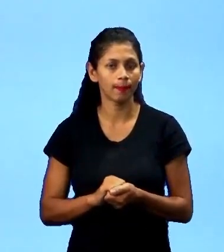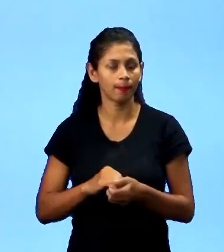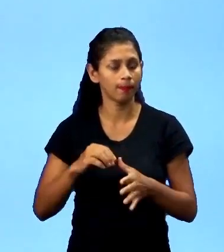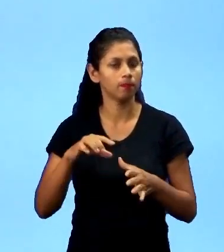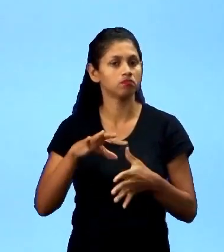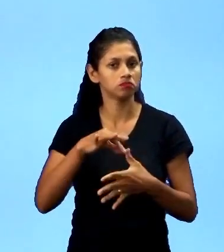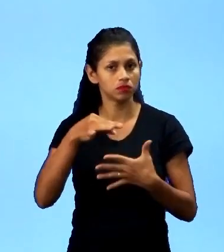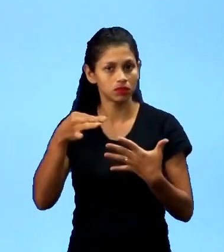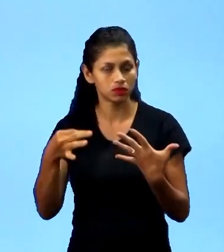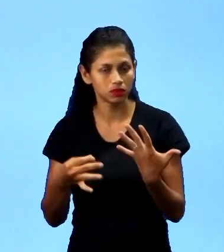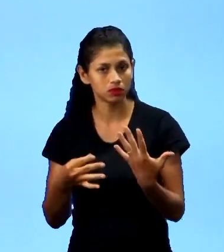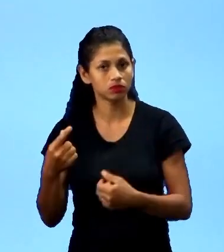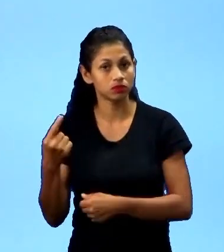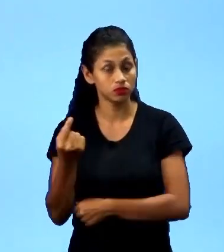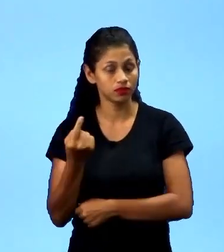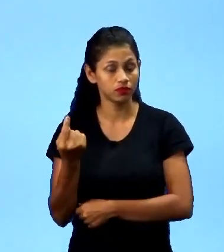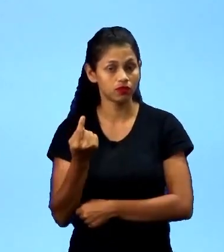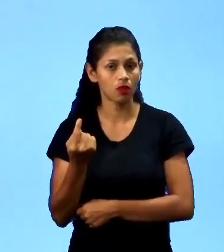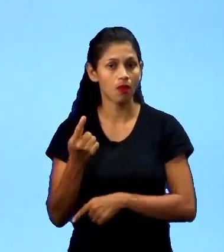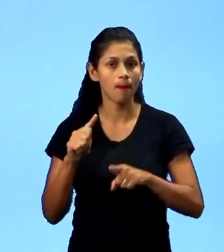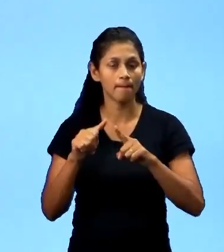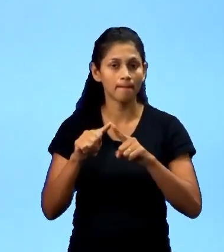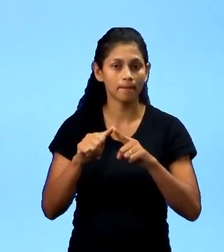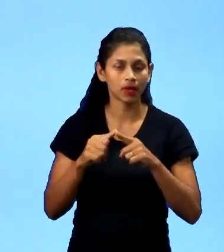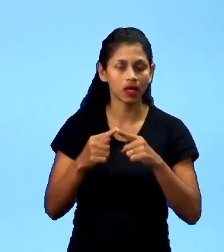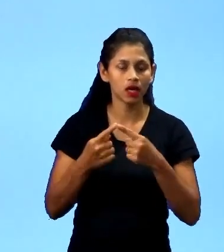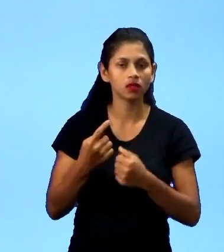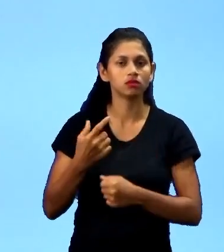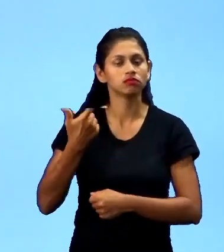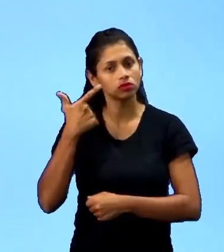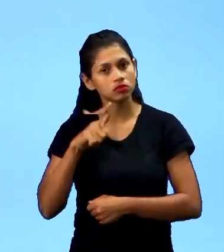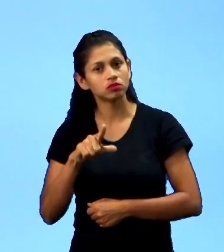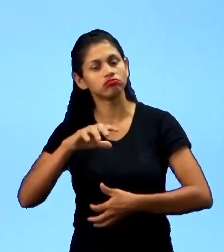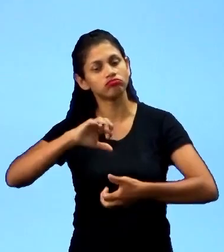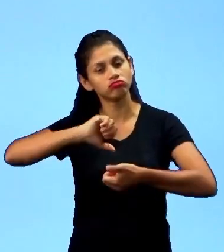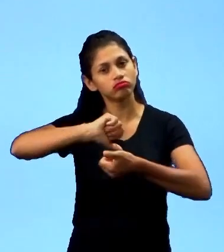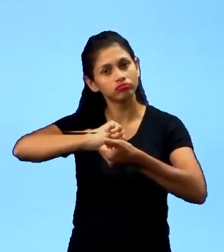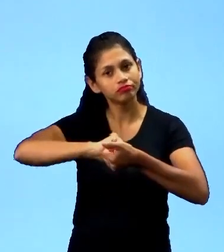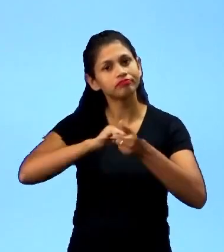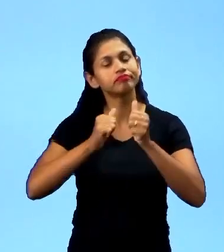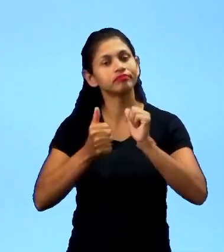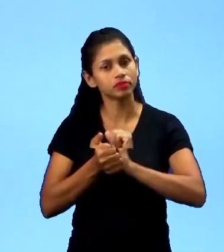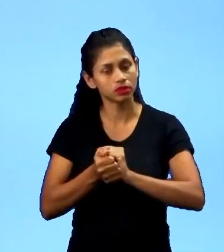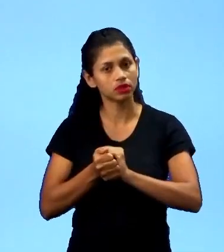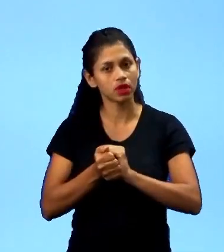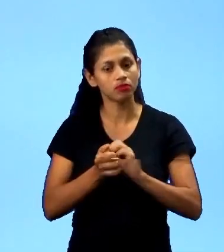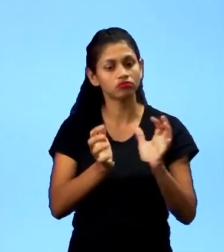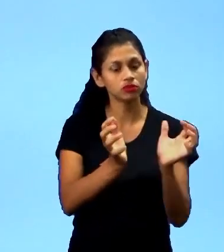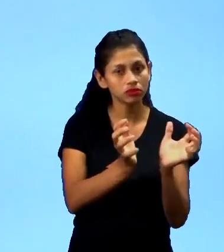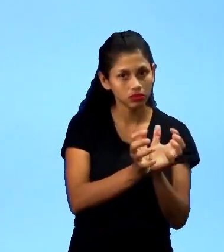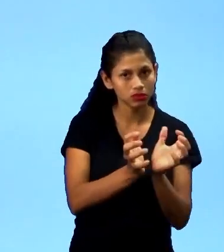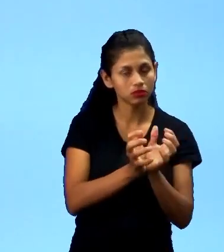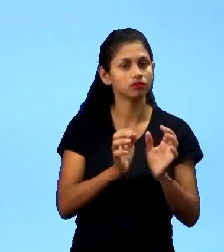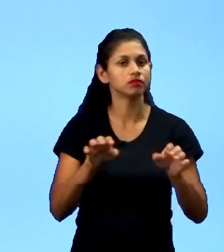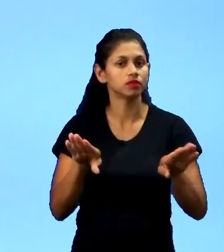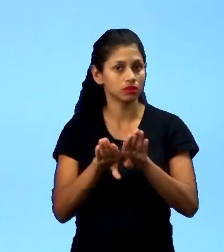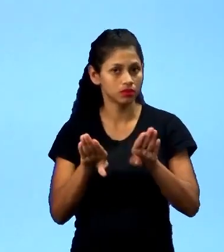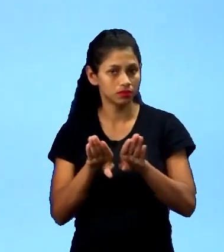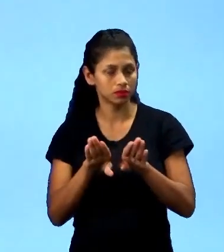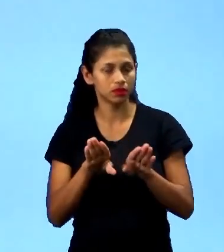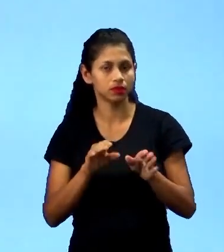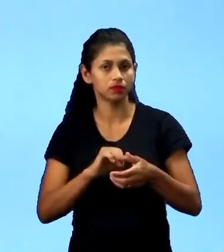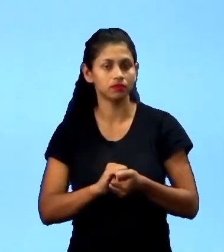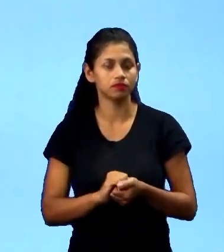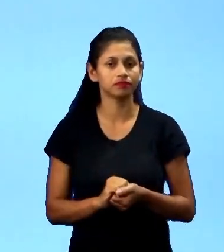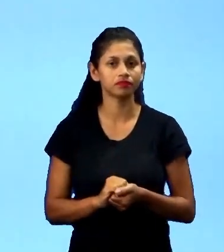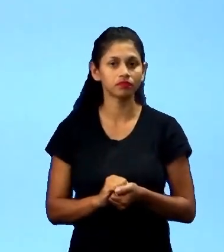caracterizado como individual. Mas a gente consegue adaptar aquela modalidade para a forma coletiva. Assim como uma prática